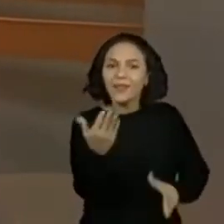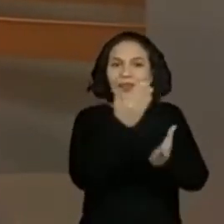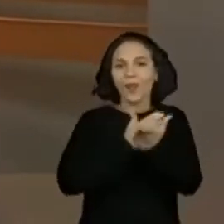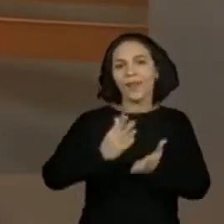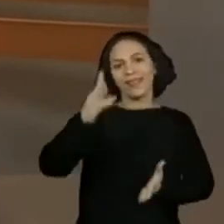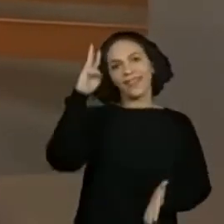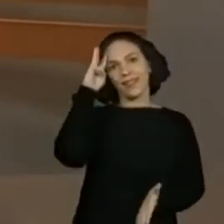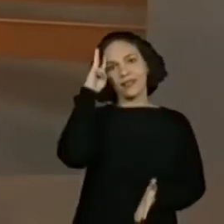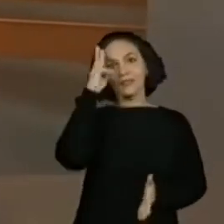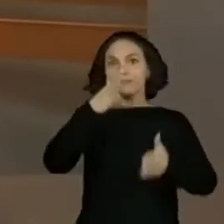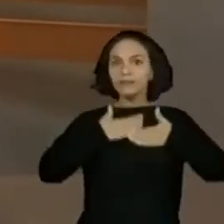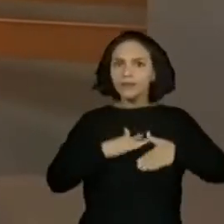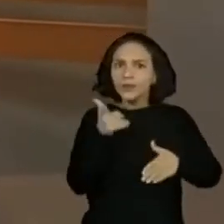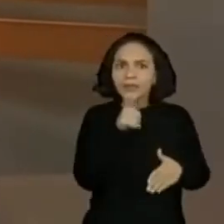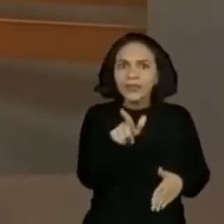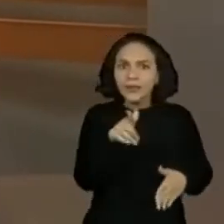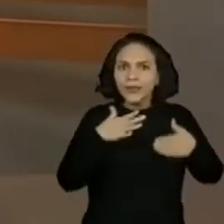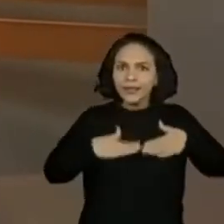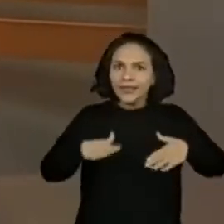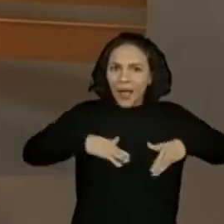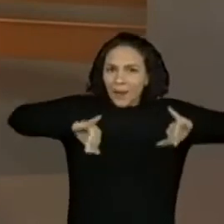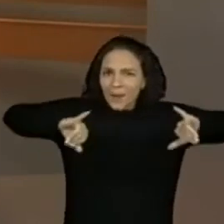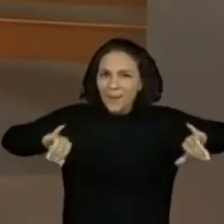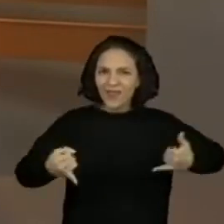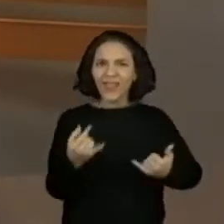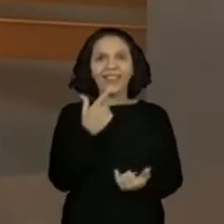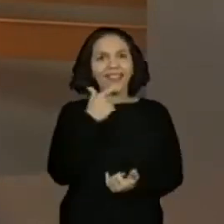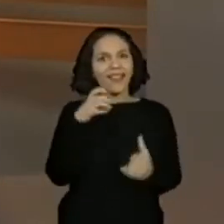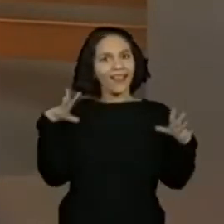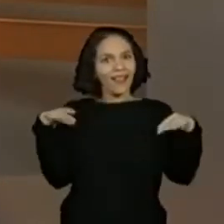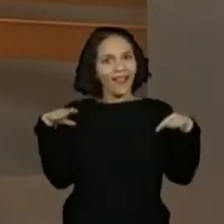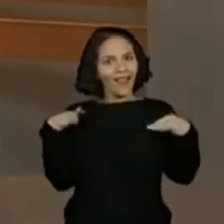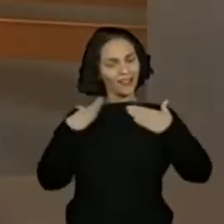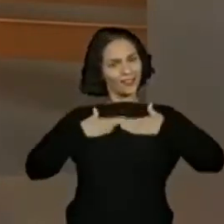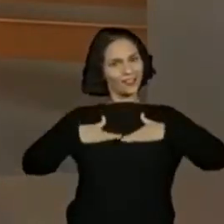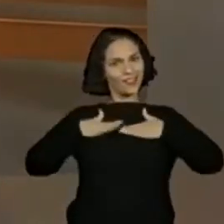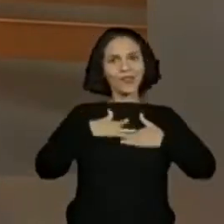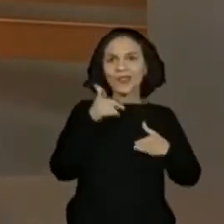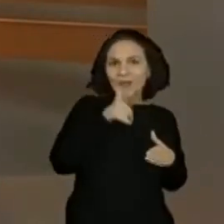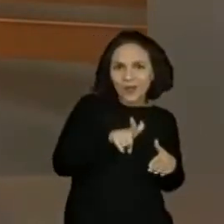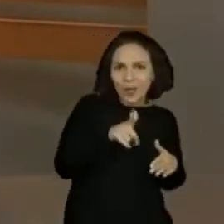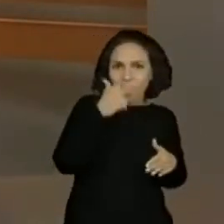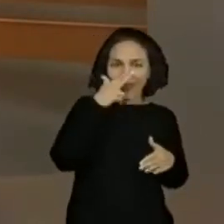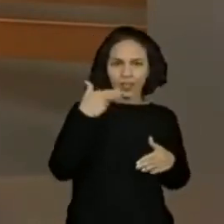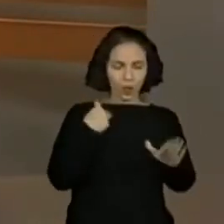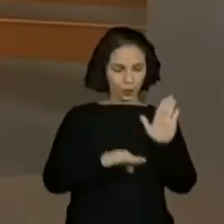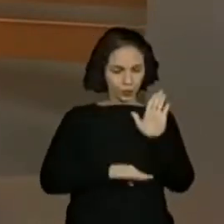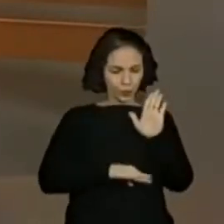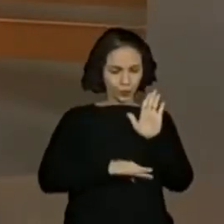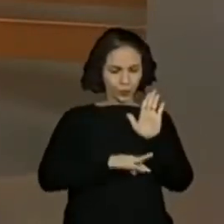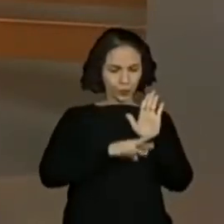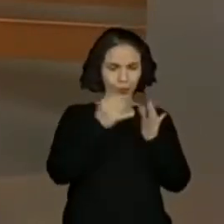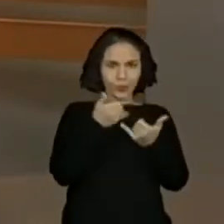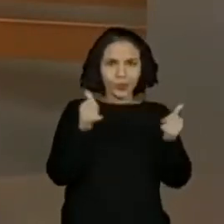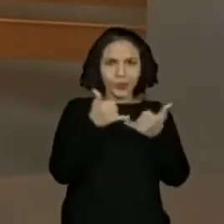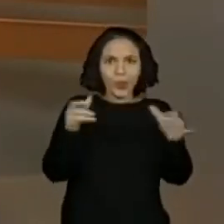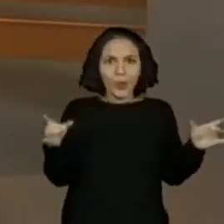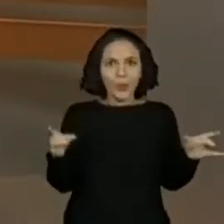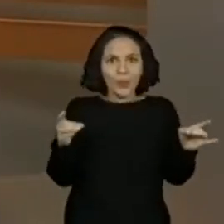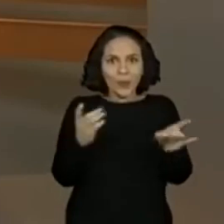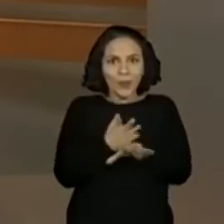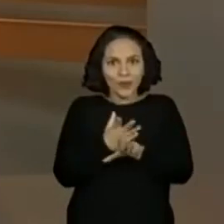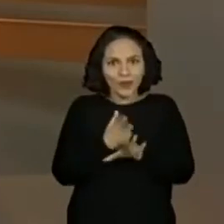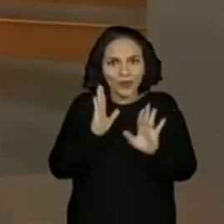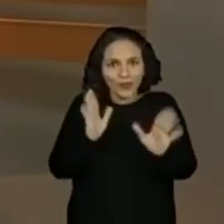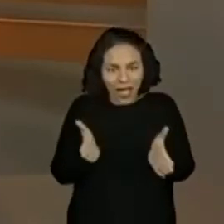-feira. Descansaram? Aproveitaram o feriadão para descansar? Recarregaram as energias? Estão preparados para a